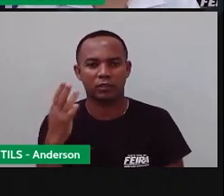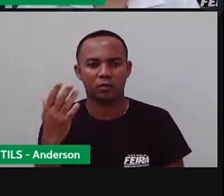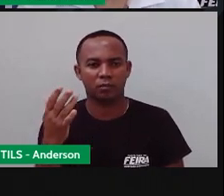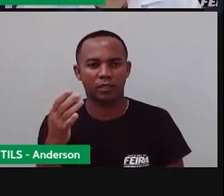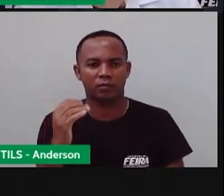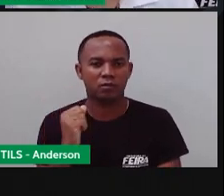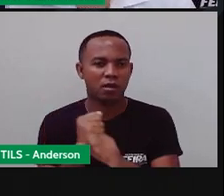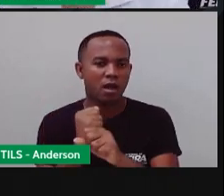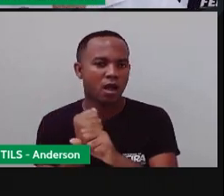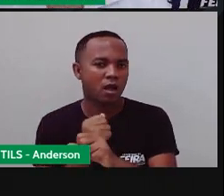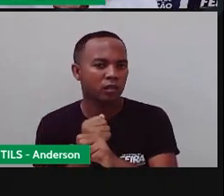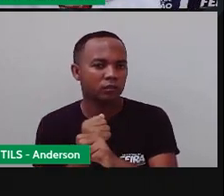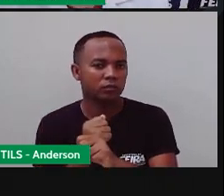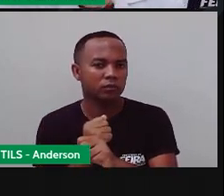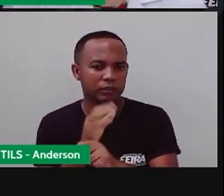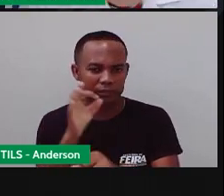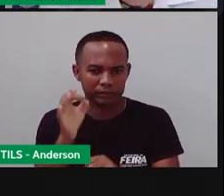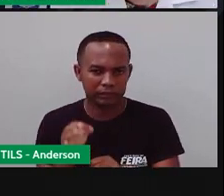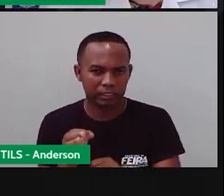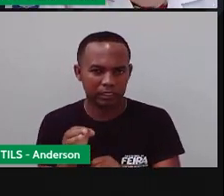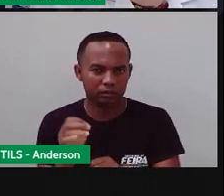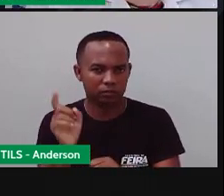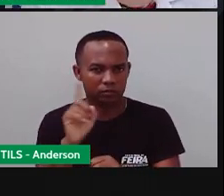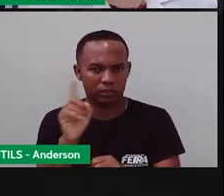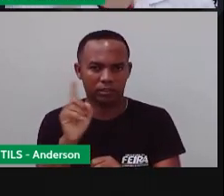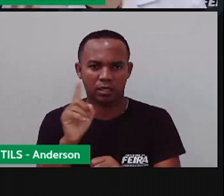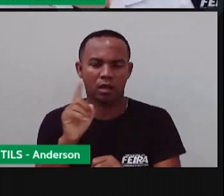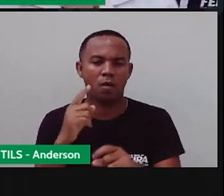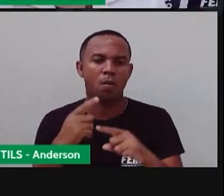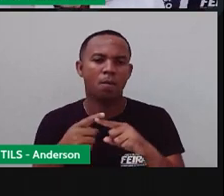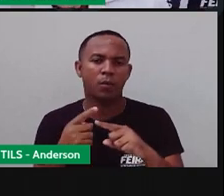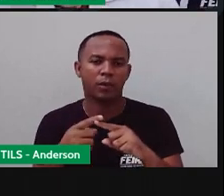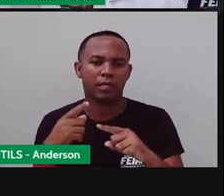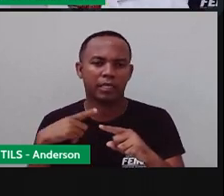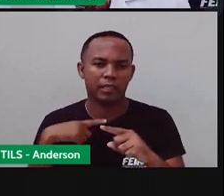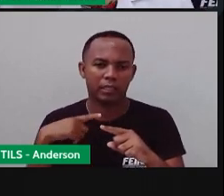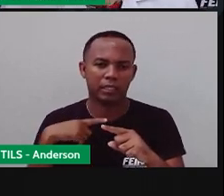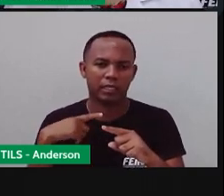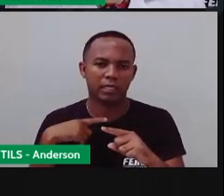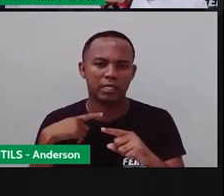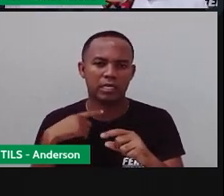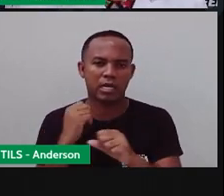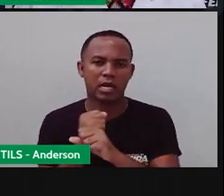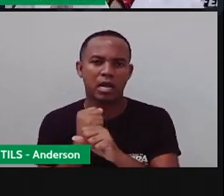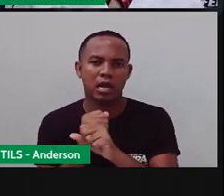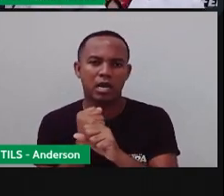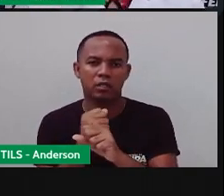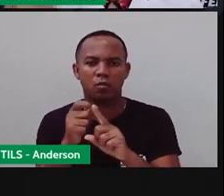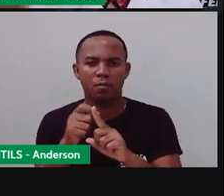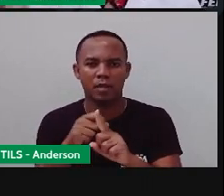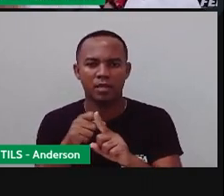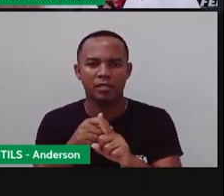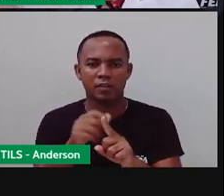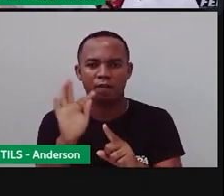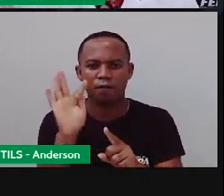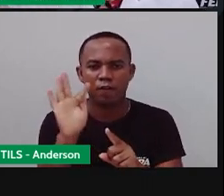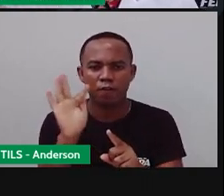certo? Não, porque existe o ano de fevereiro tem 29 dias e que ele vai ter